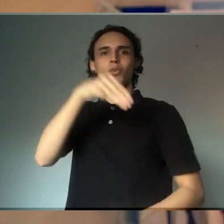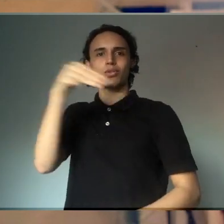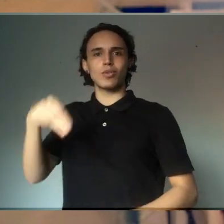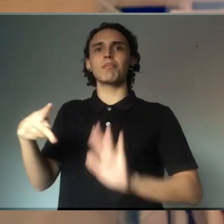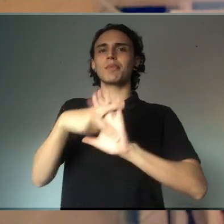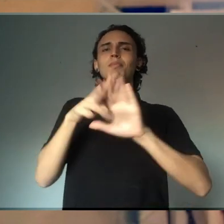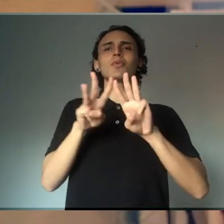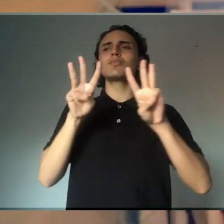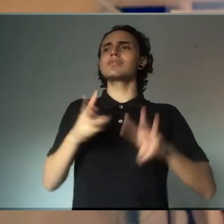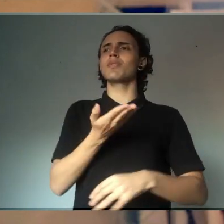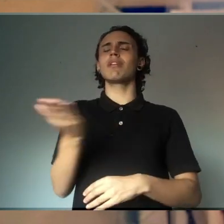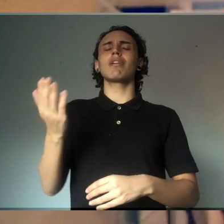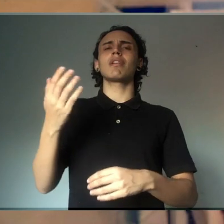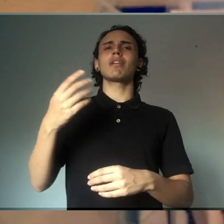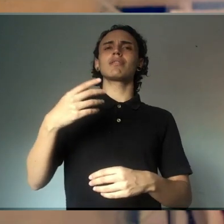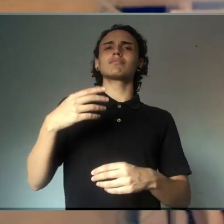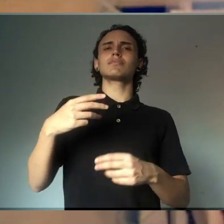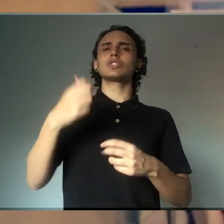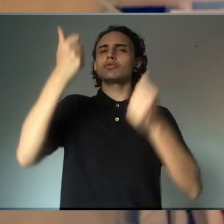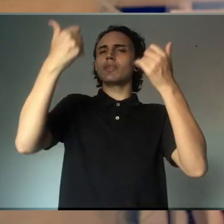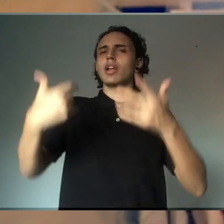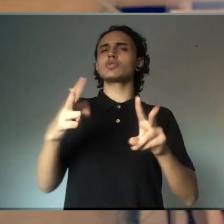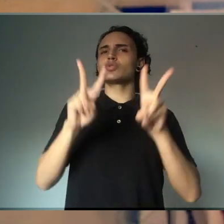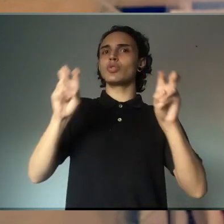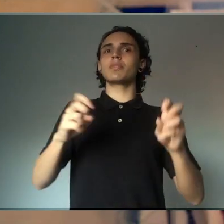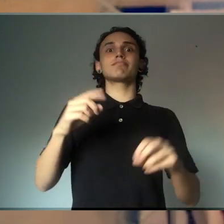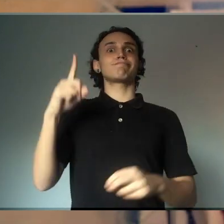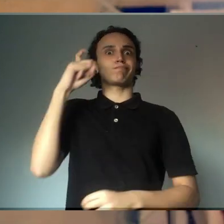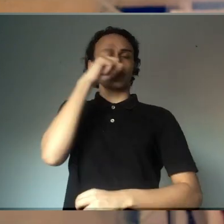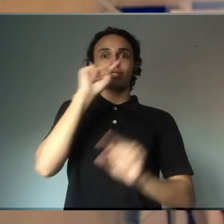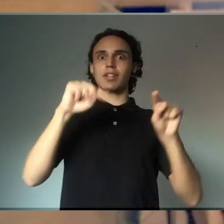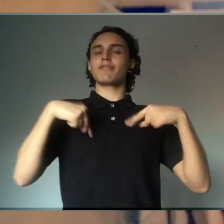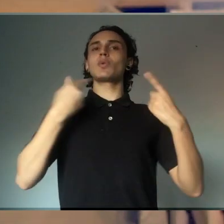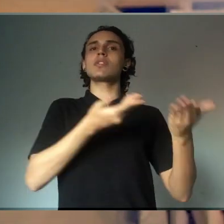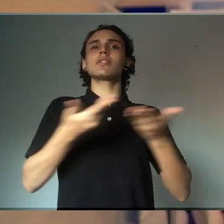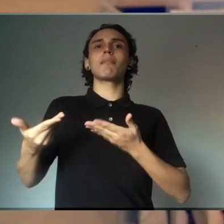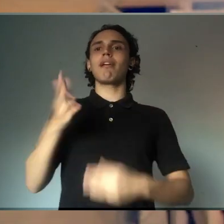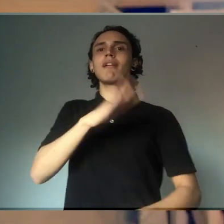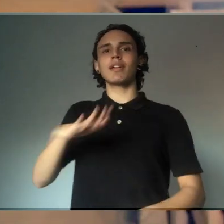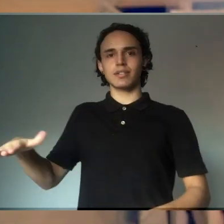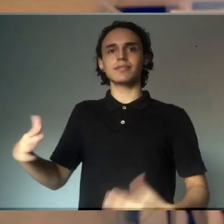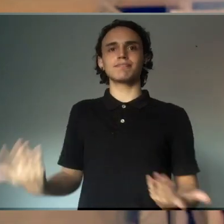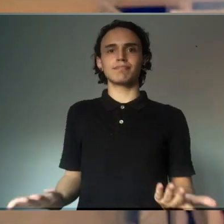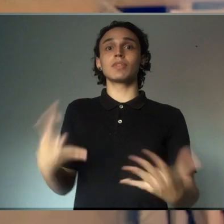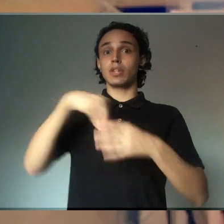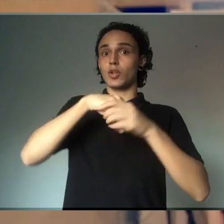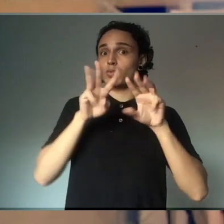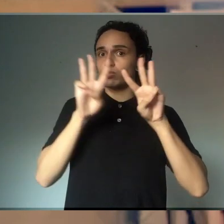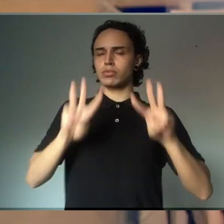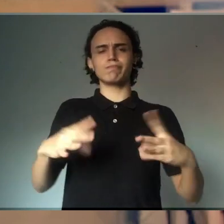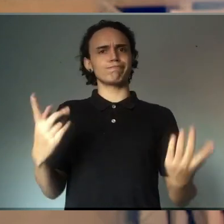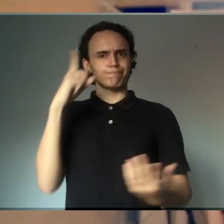falando sobre o quanto era desafiante receber o público infantil, o público de criança dentro do